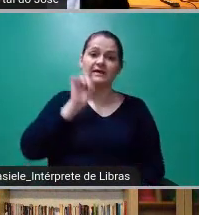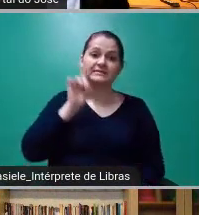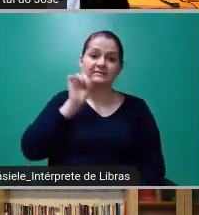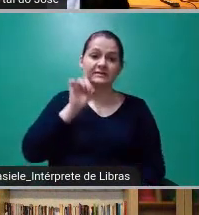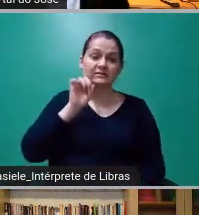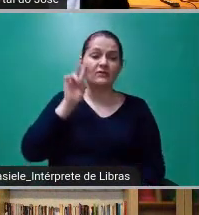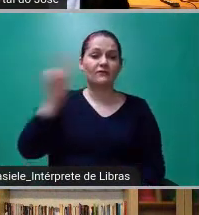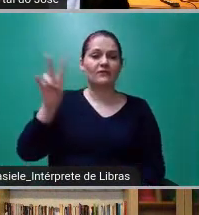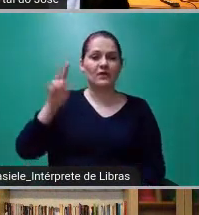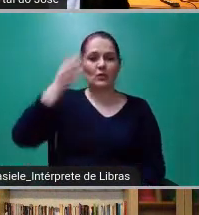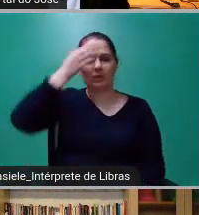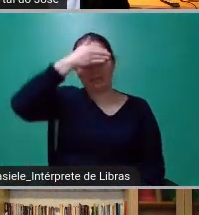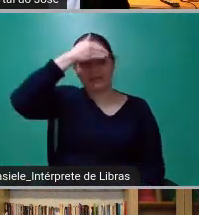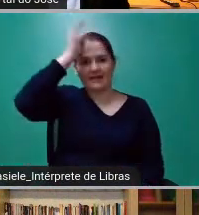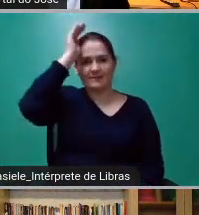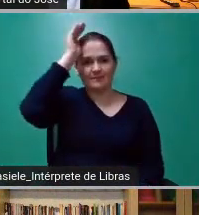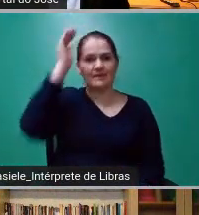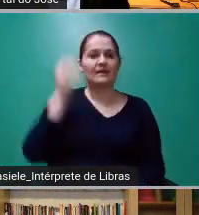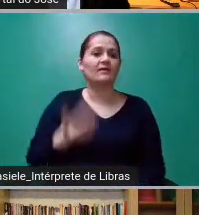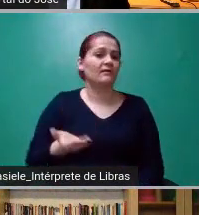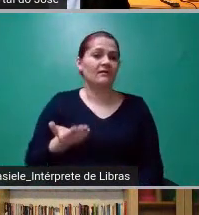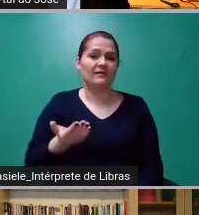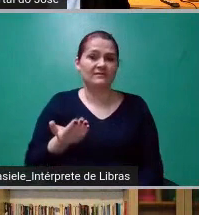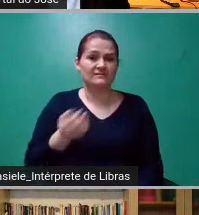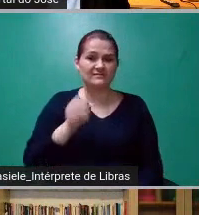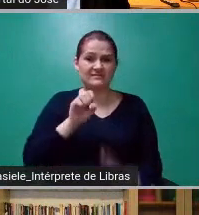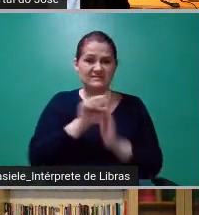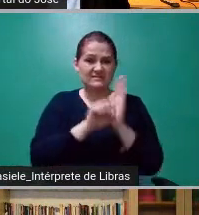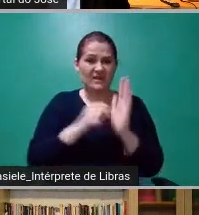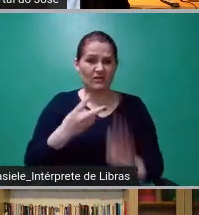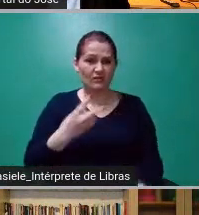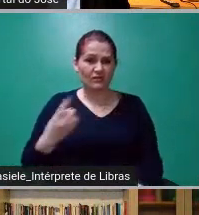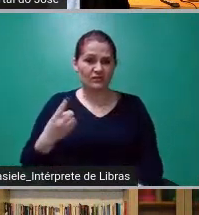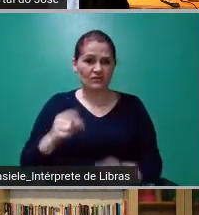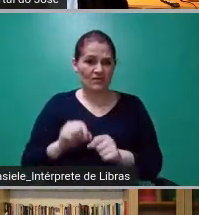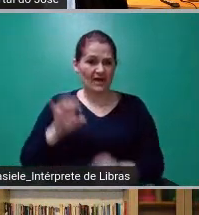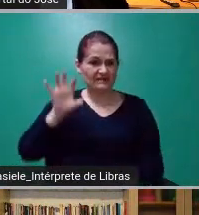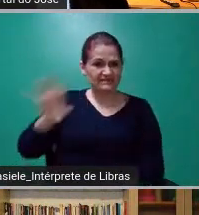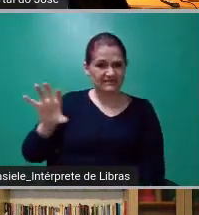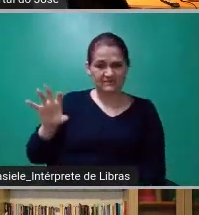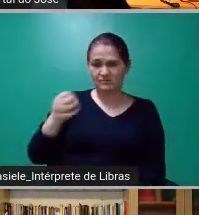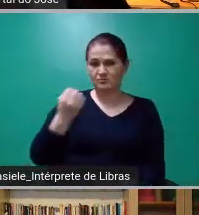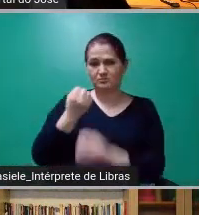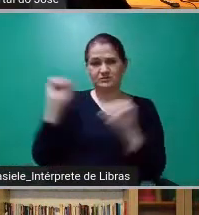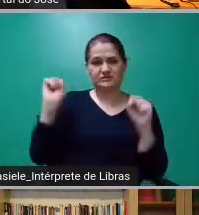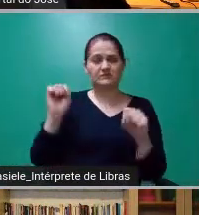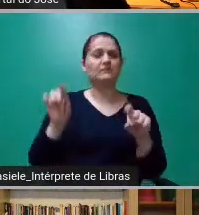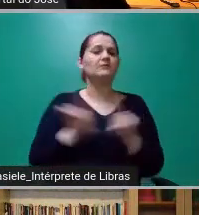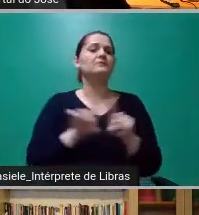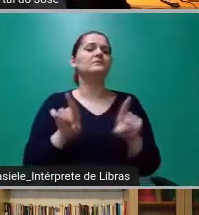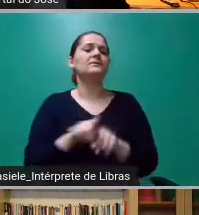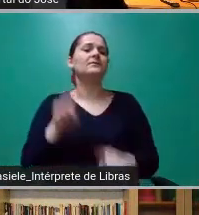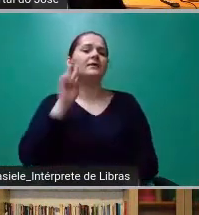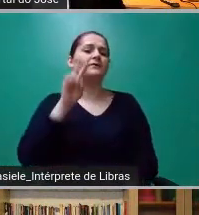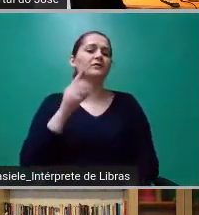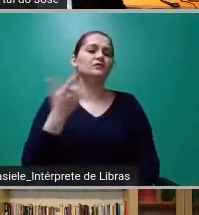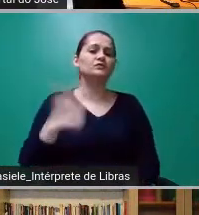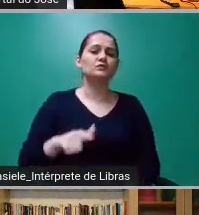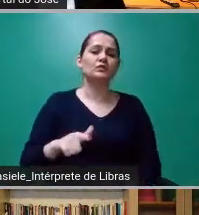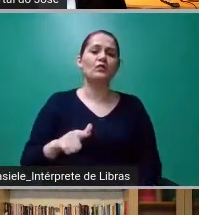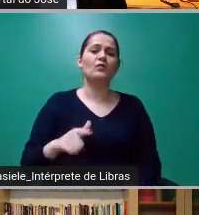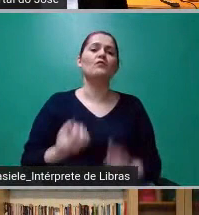sob Trump não acredita que aquela democracia em pleno século XXI chegaria a isso. Viu a eclosão, o renascimento dos movimentos